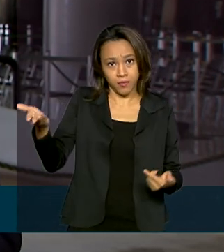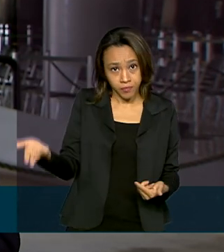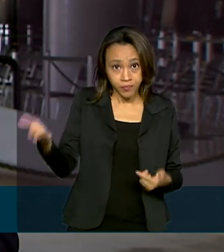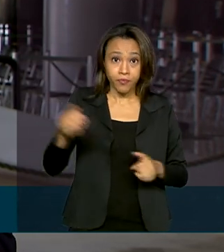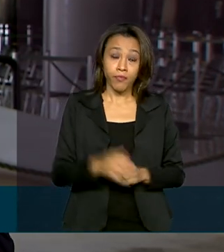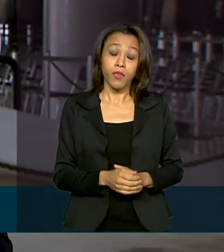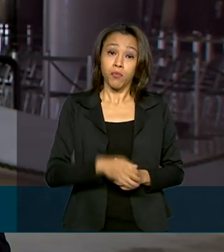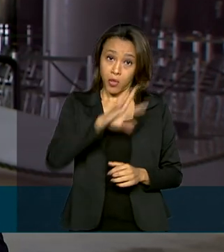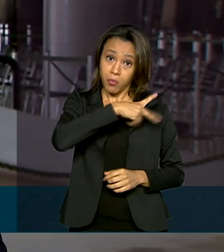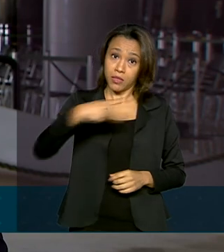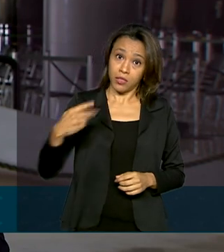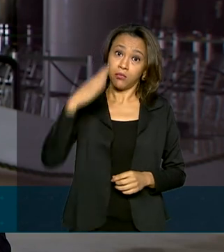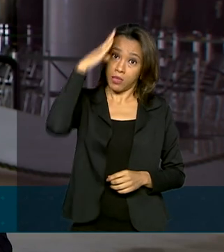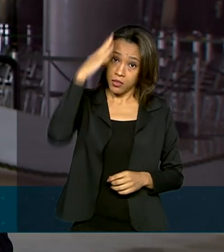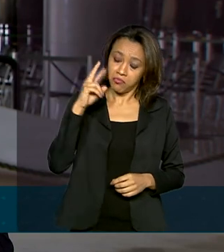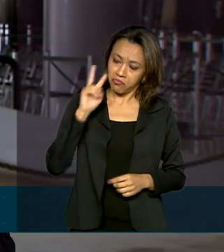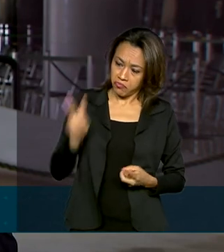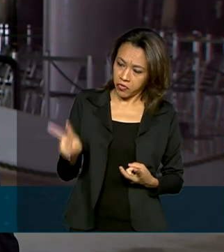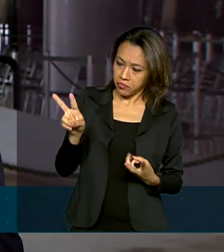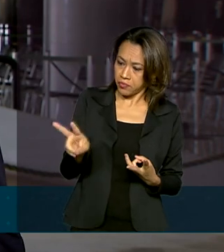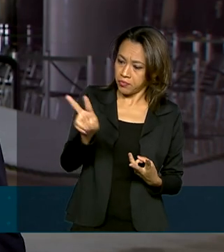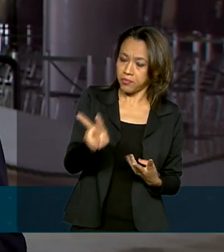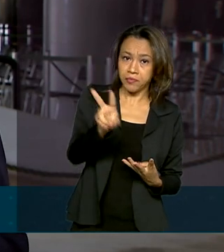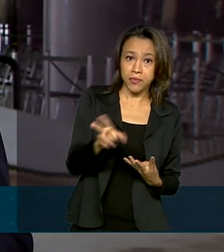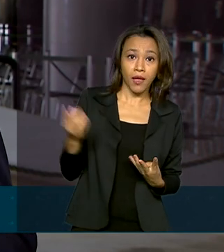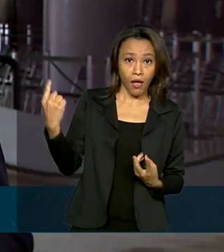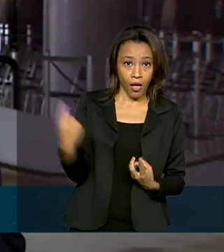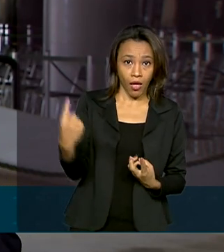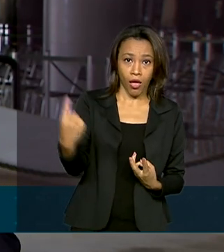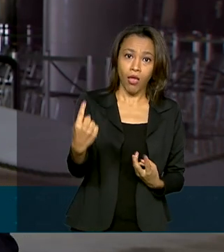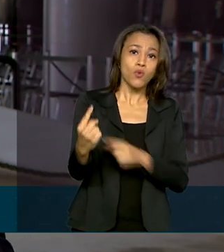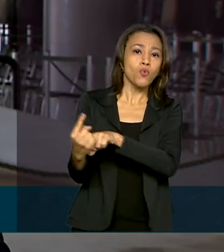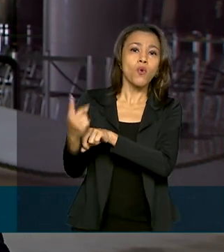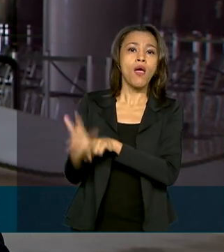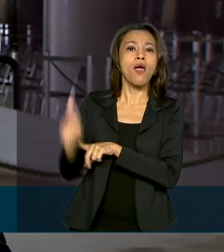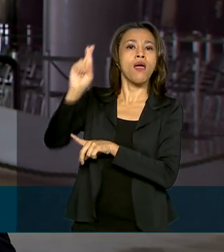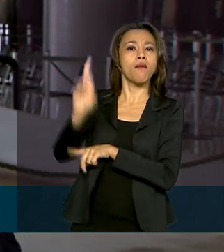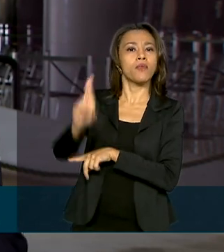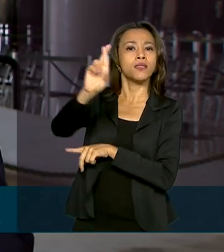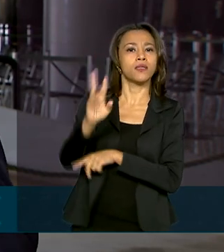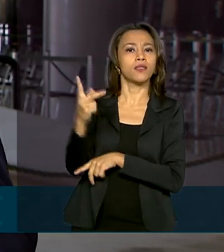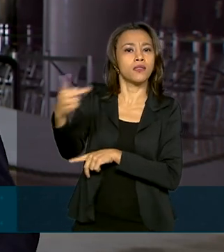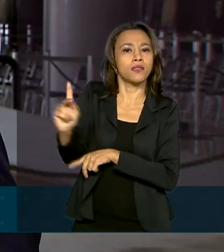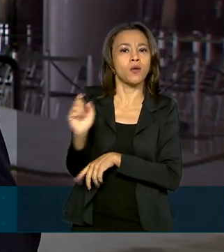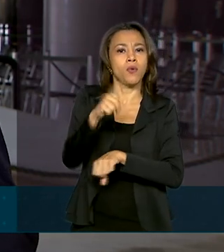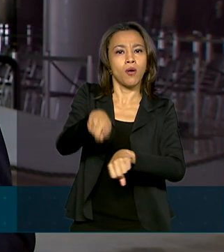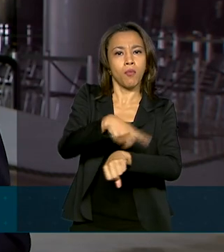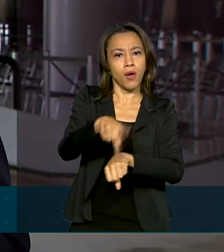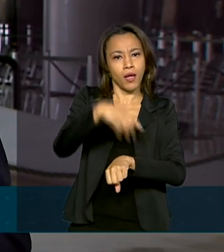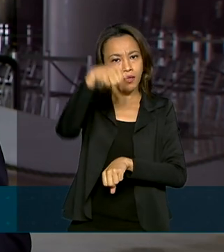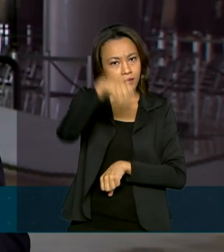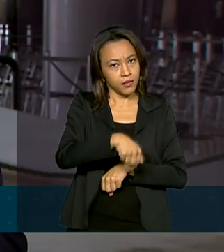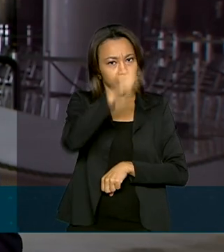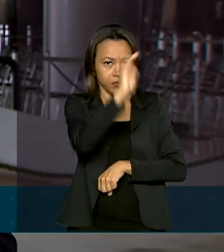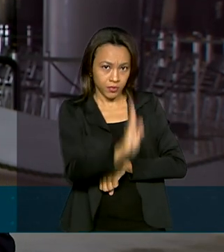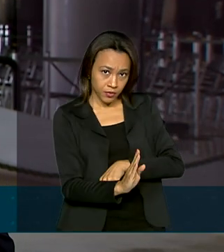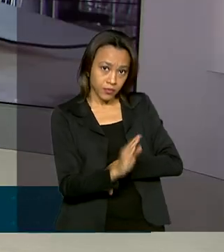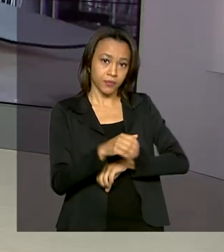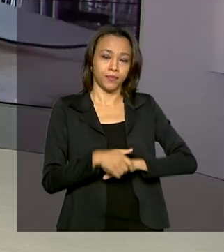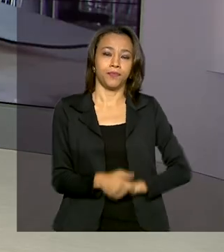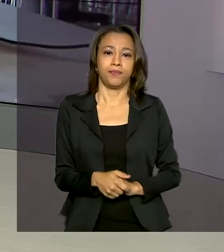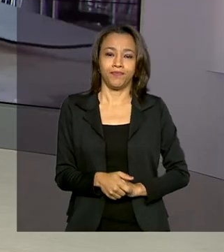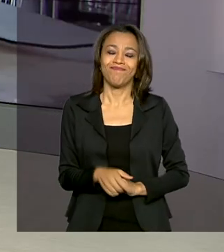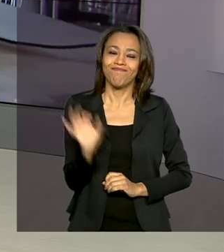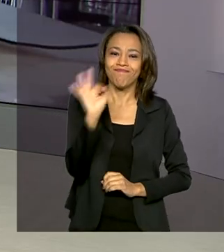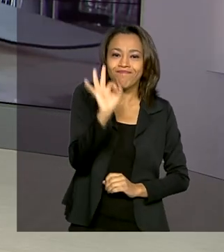reconhece oficialmente o novo embaixador que passa a representar o país dele no Brasil em solenidades e audiência. Roberto. Tá